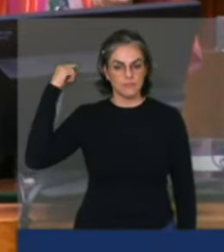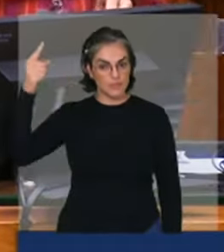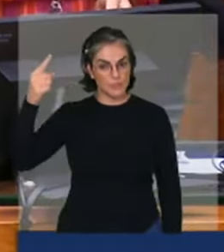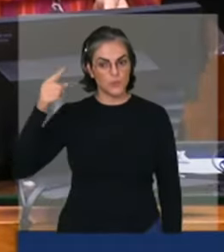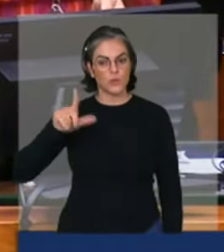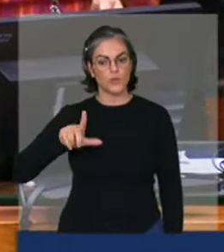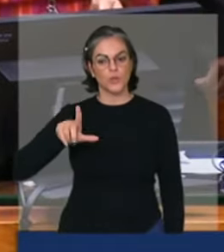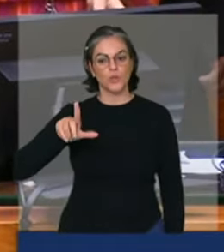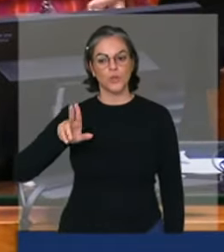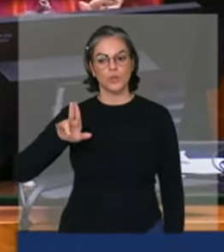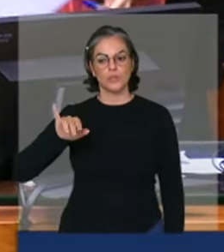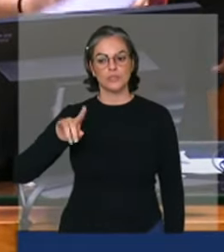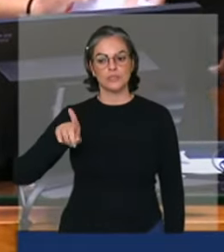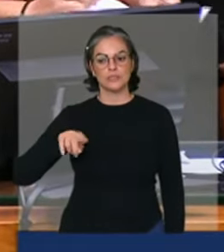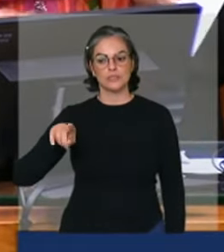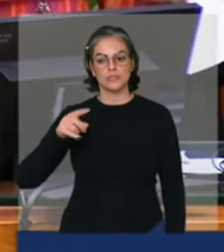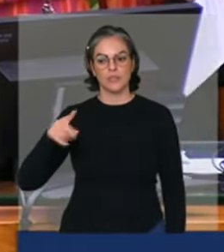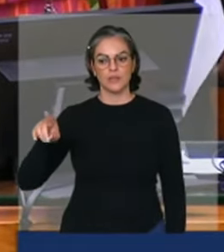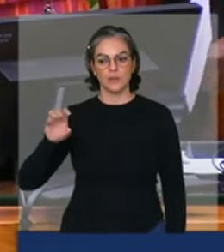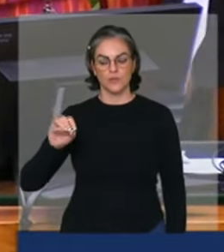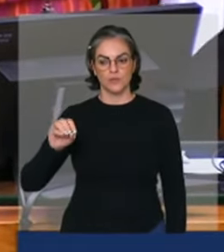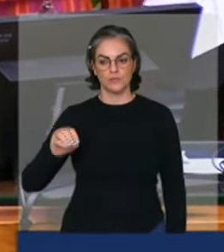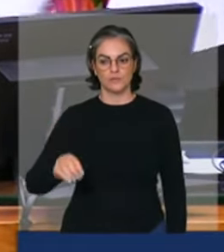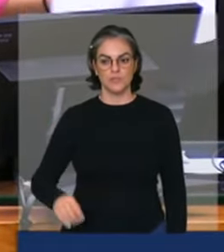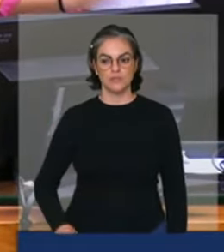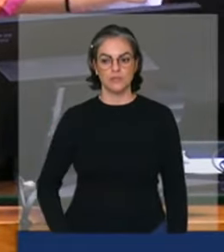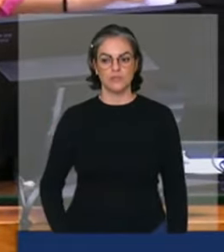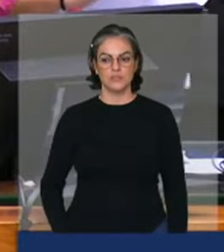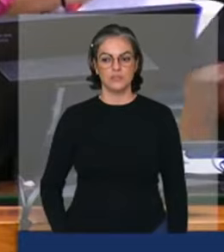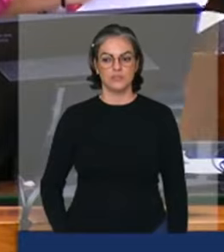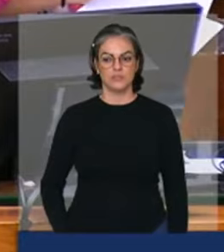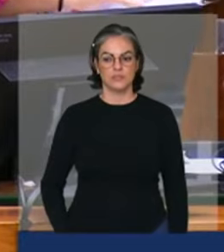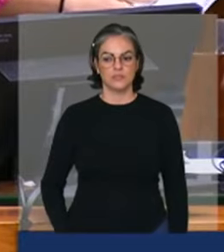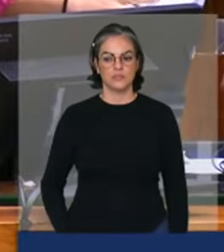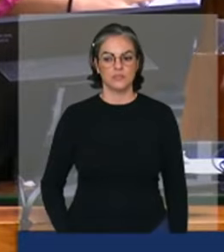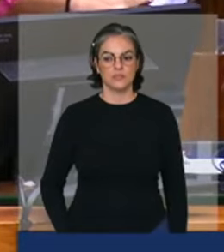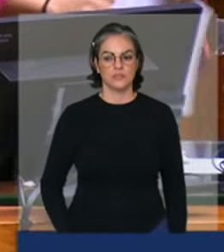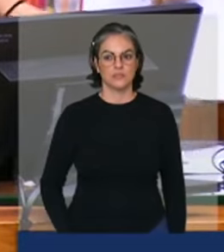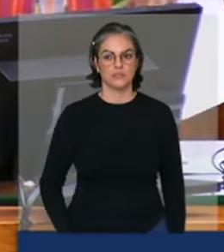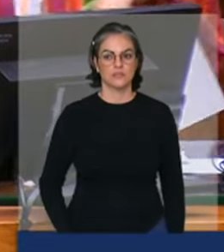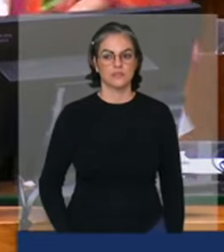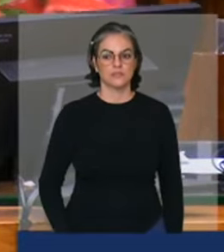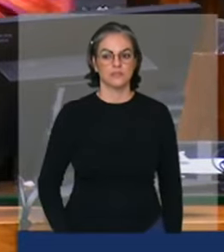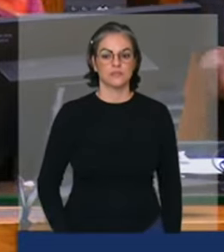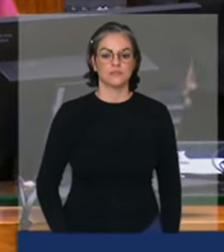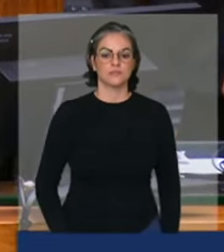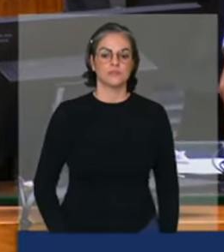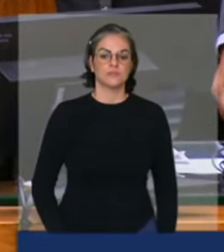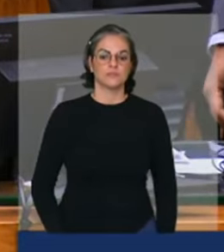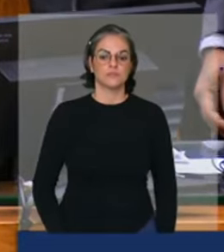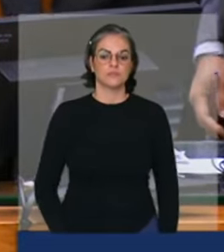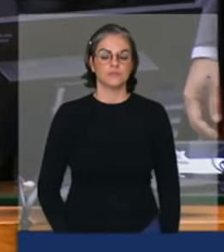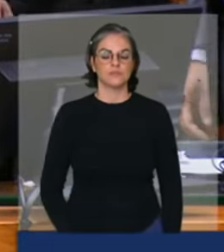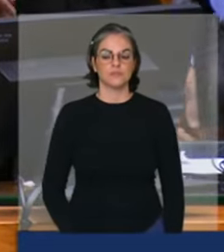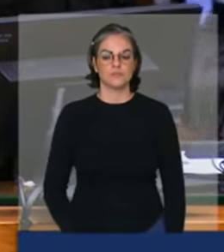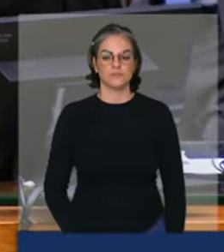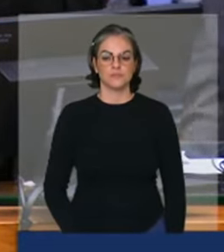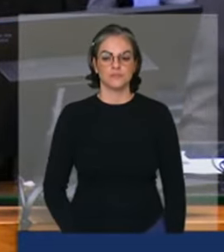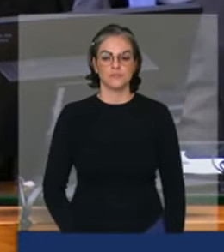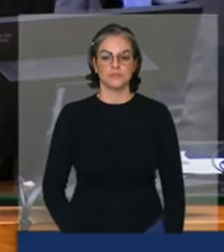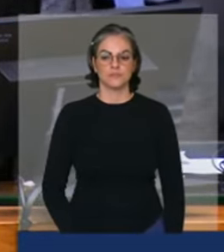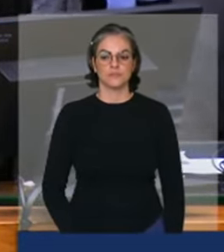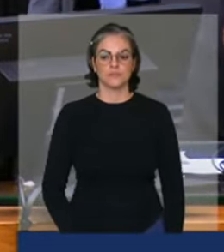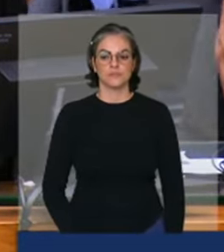Luizão Gularte depois Pedro Zay Zé Silva e Fernanda Melchiona